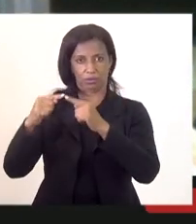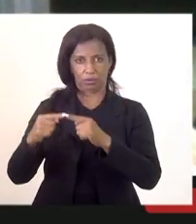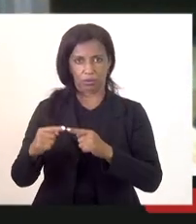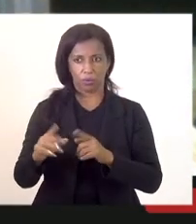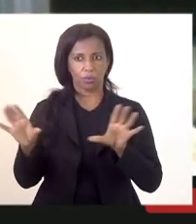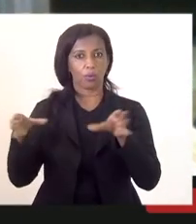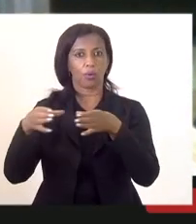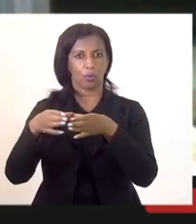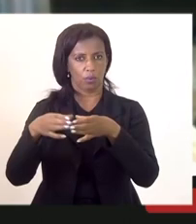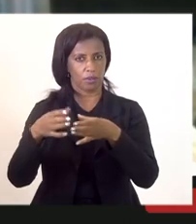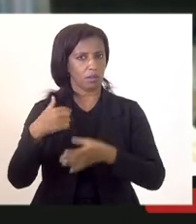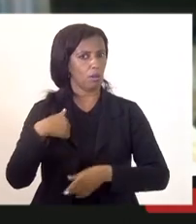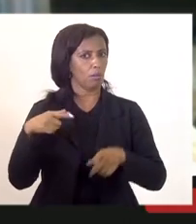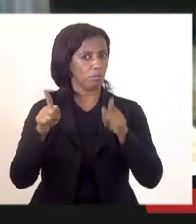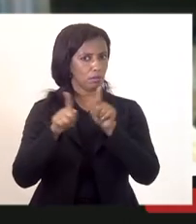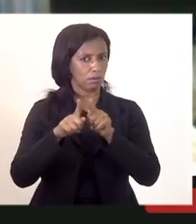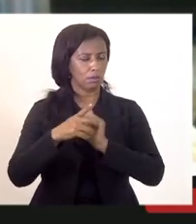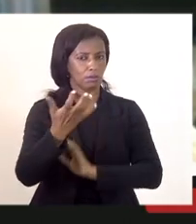também